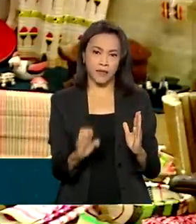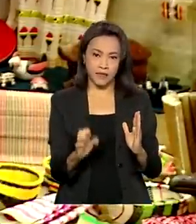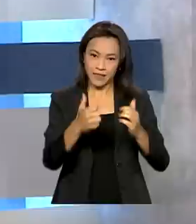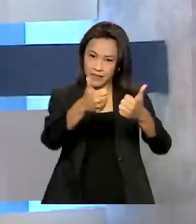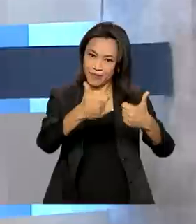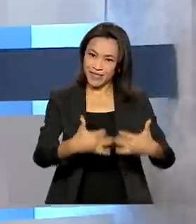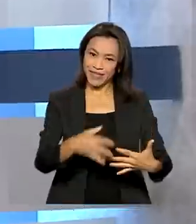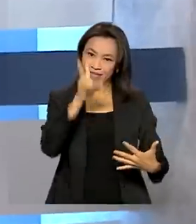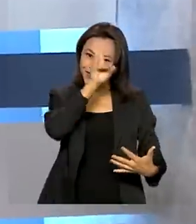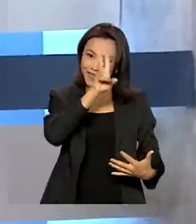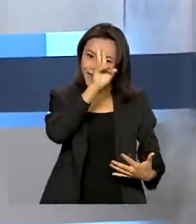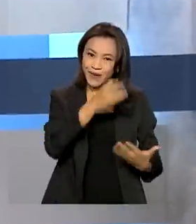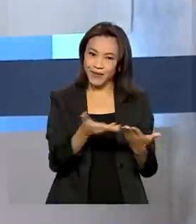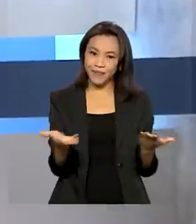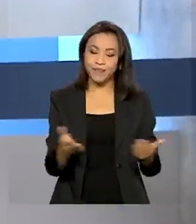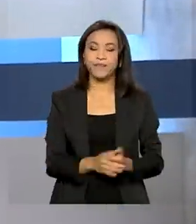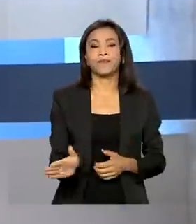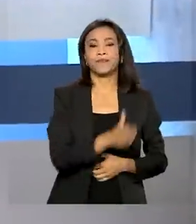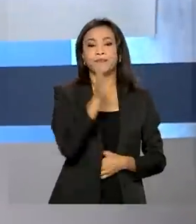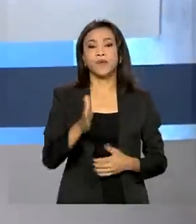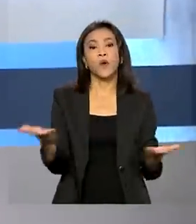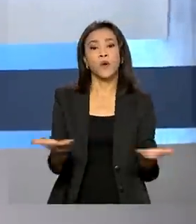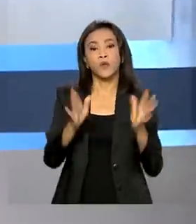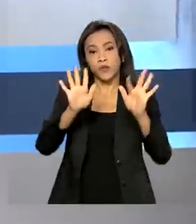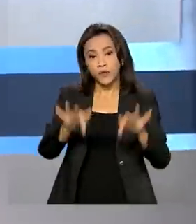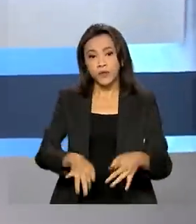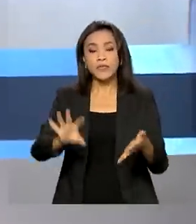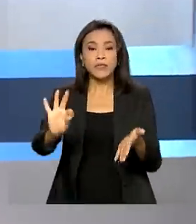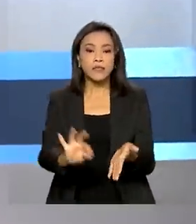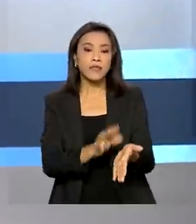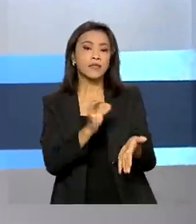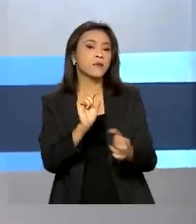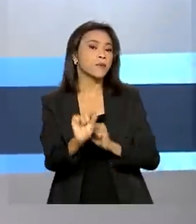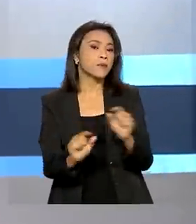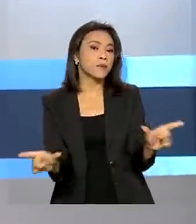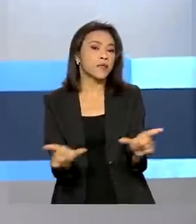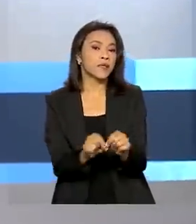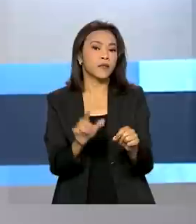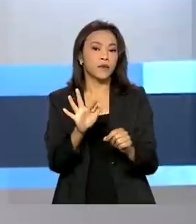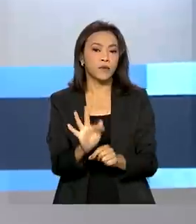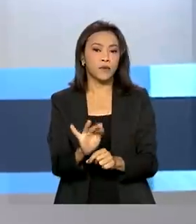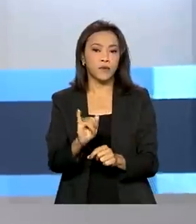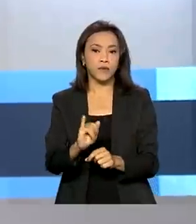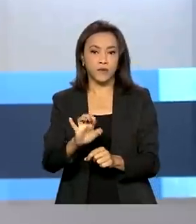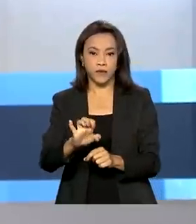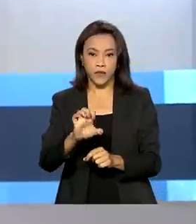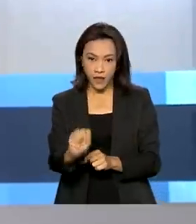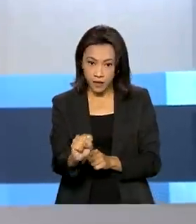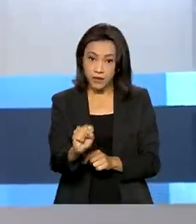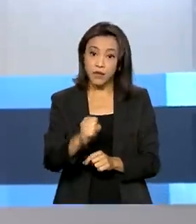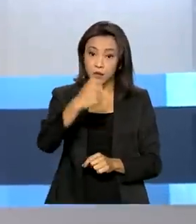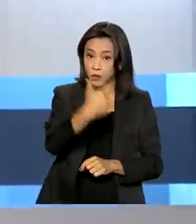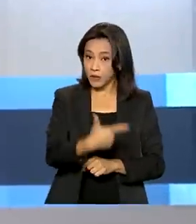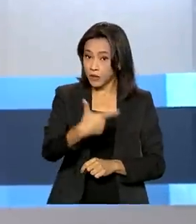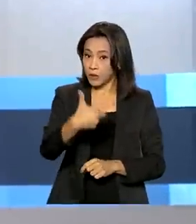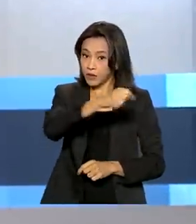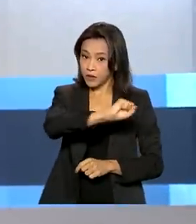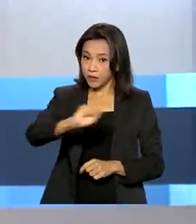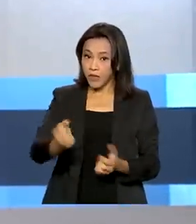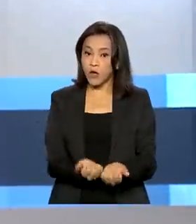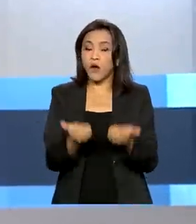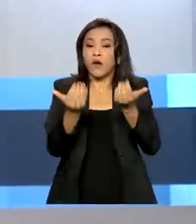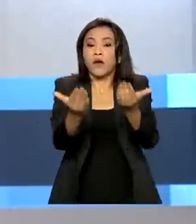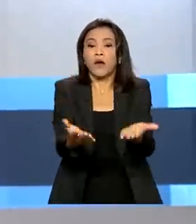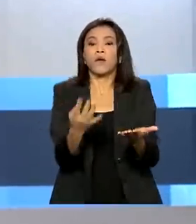história. Termina hoje a inscrição do Fundo de Financiamento Estudantil. O FIES do segundo semestre oferece mais de